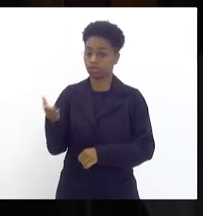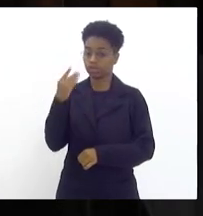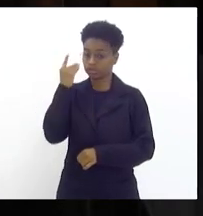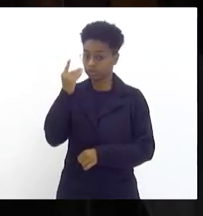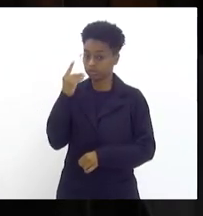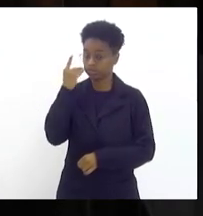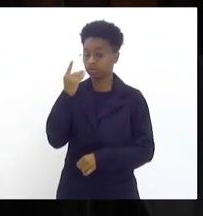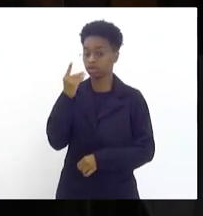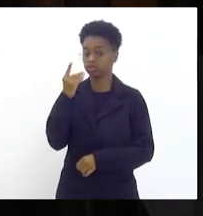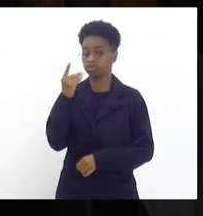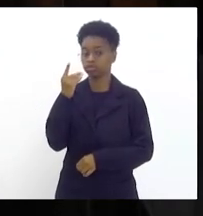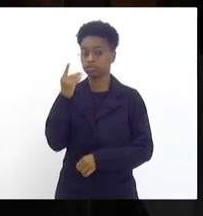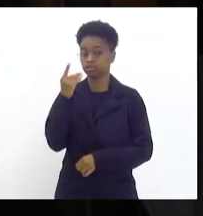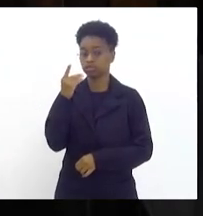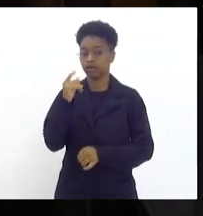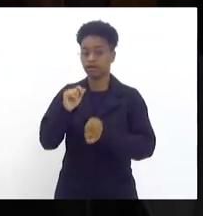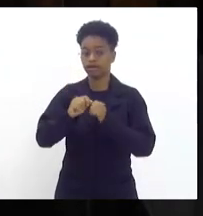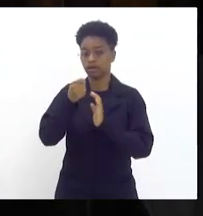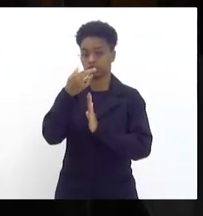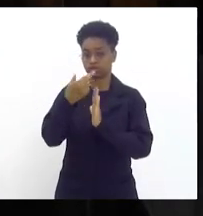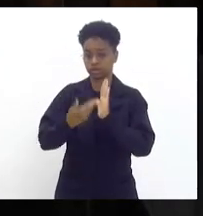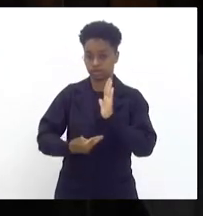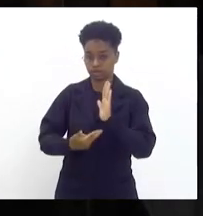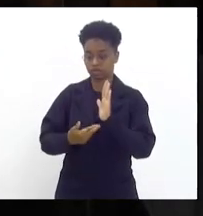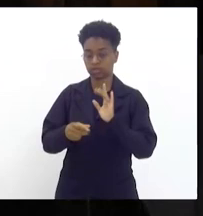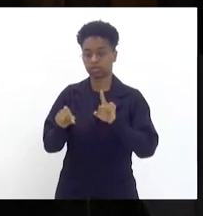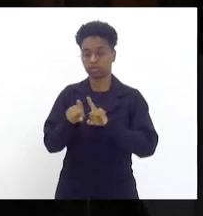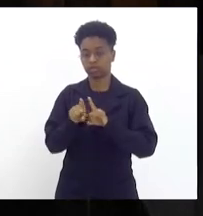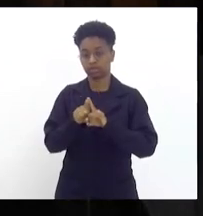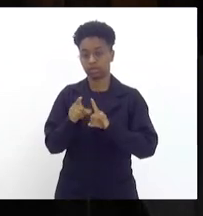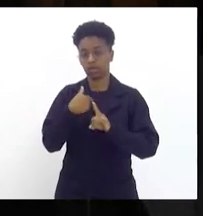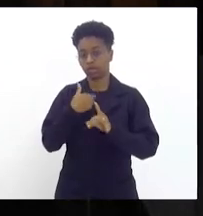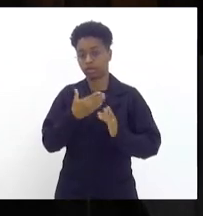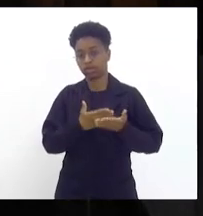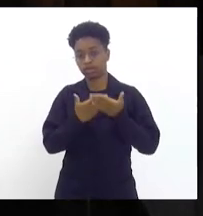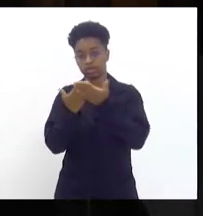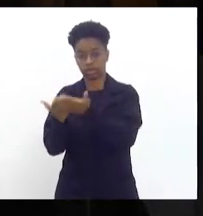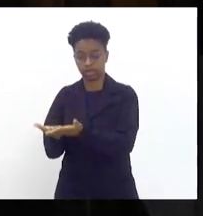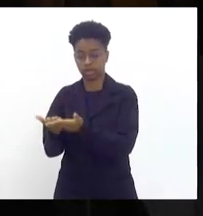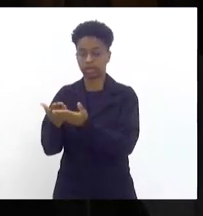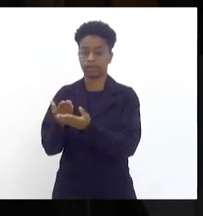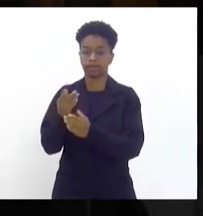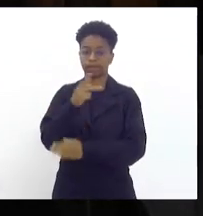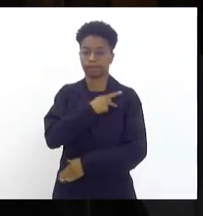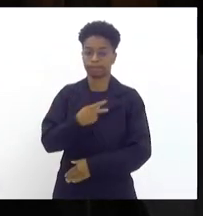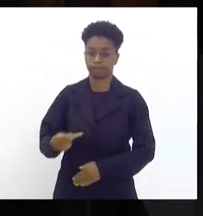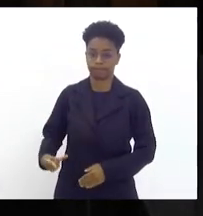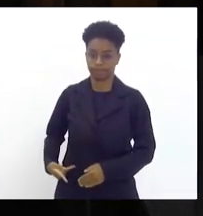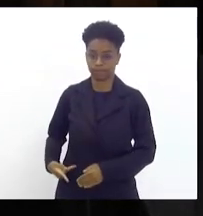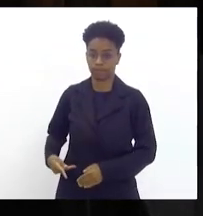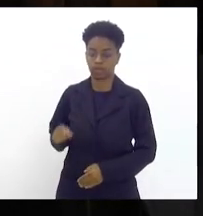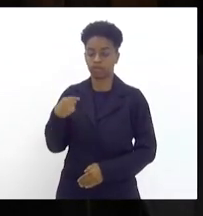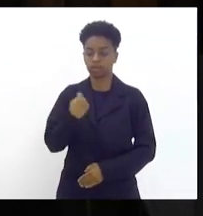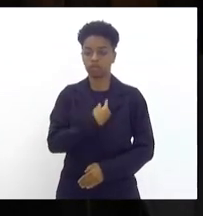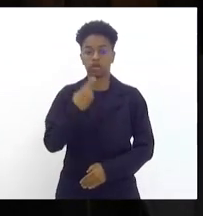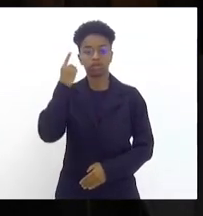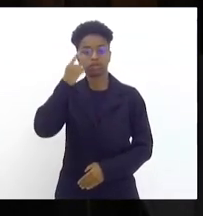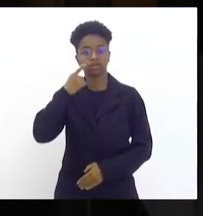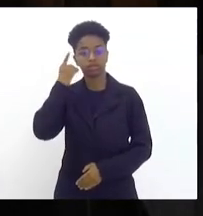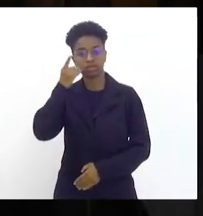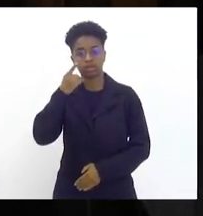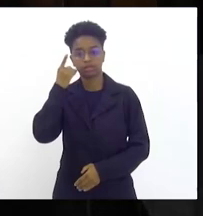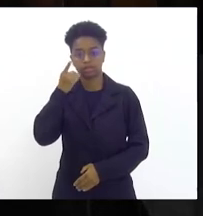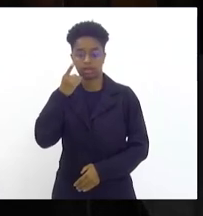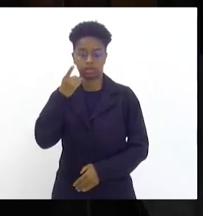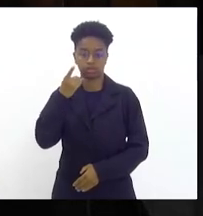acabou de fazer um relatório e entreguei ao presidente interino o nosso deputado na